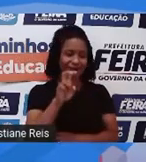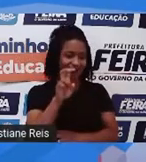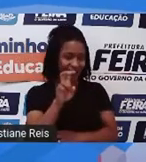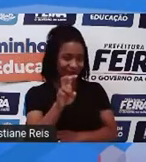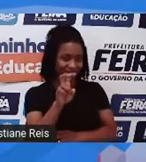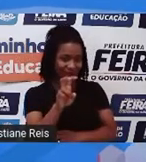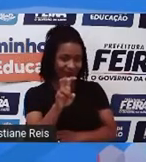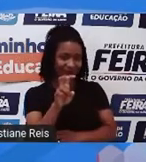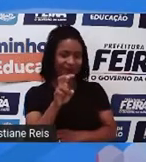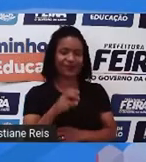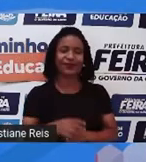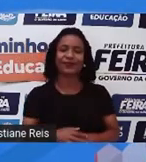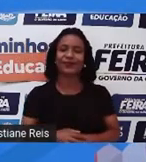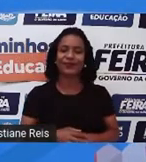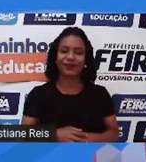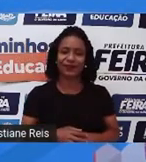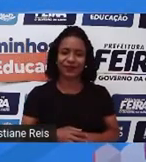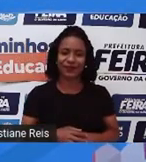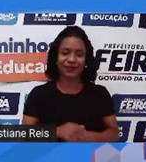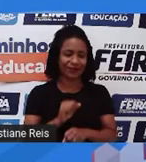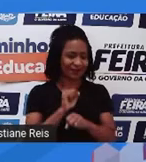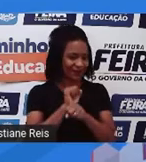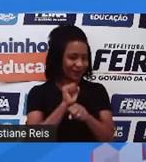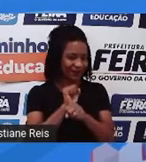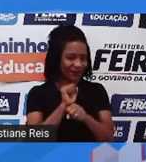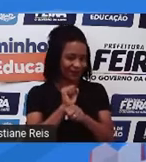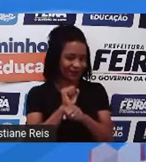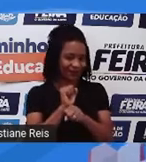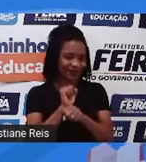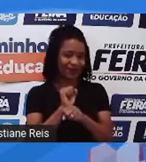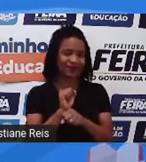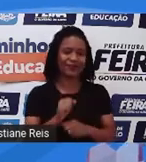Question number five. Just a moment, please, students.